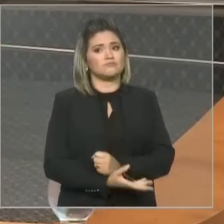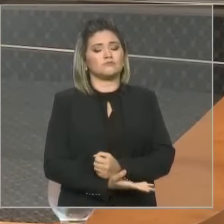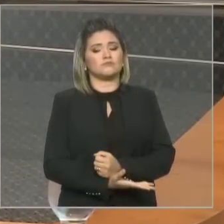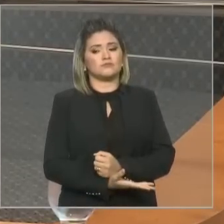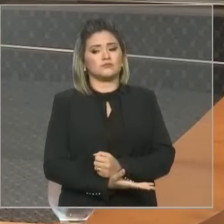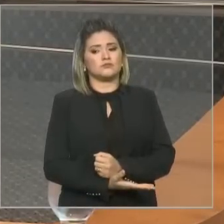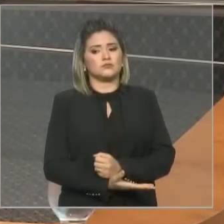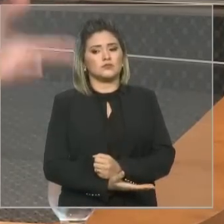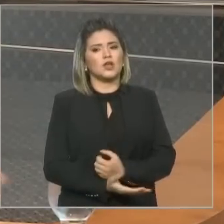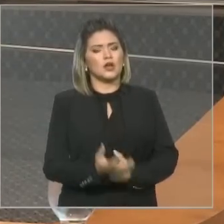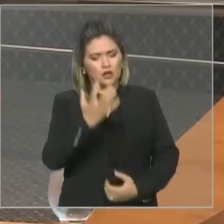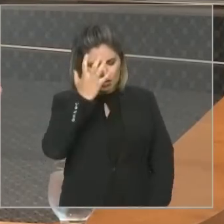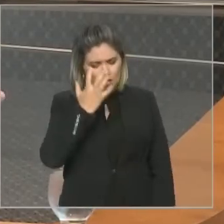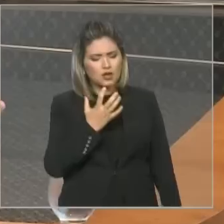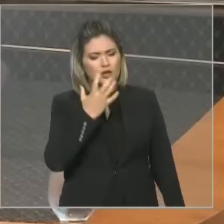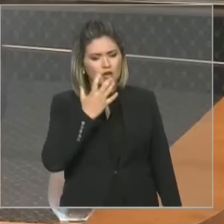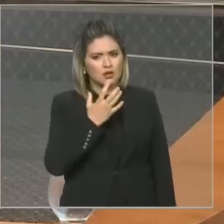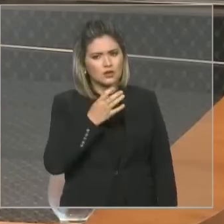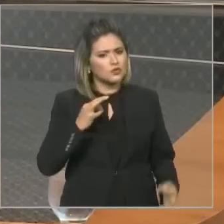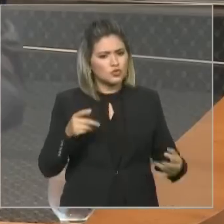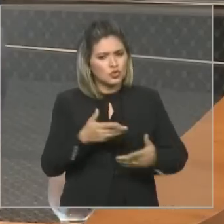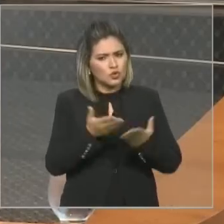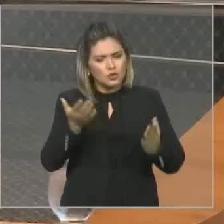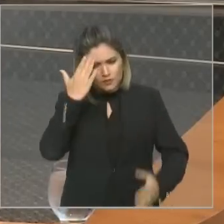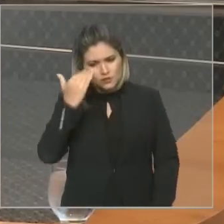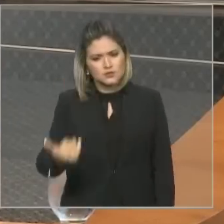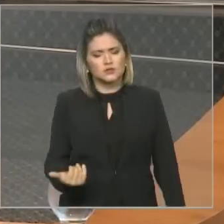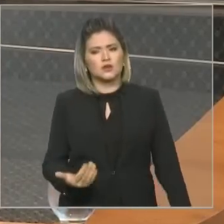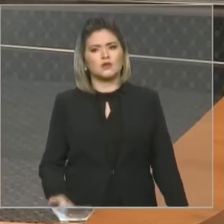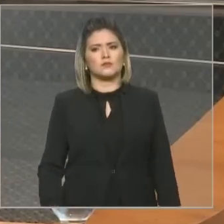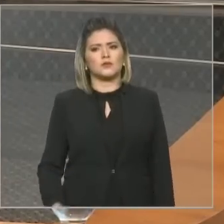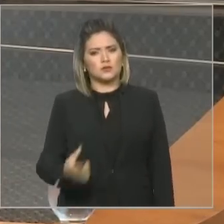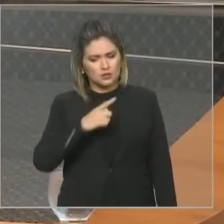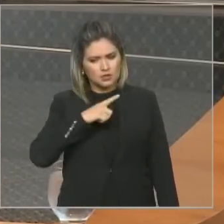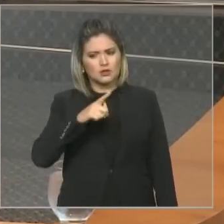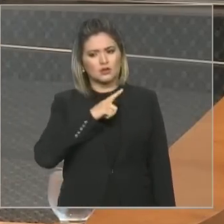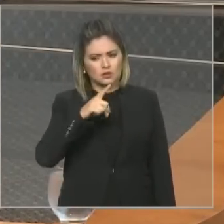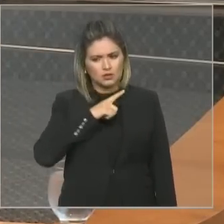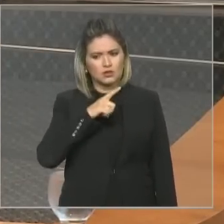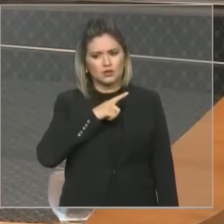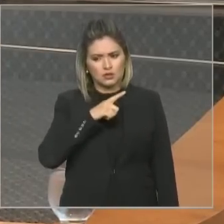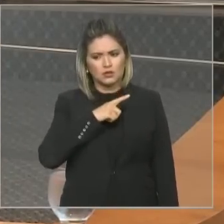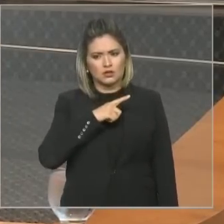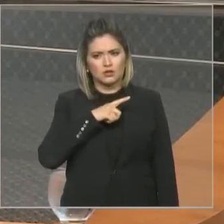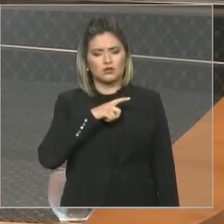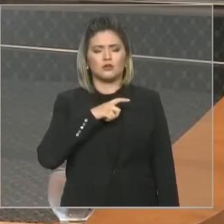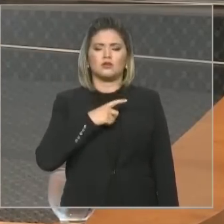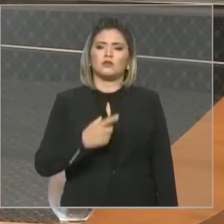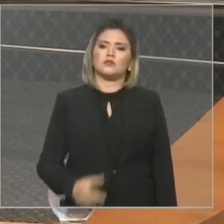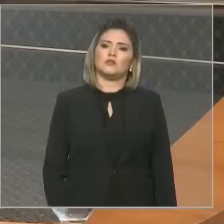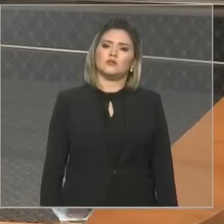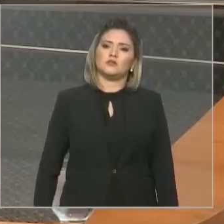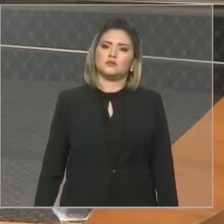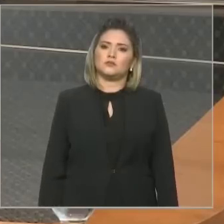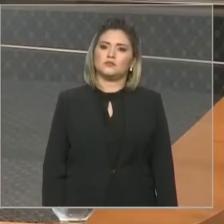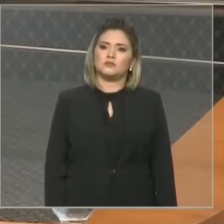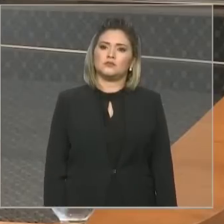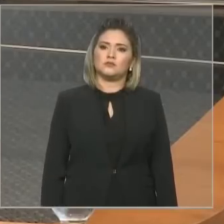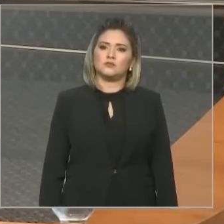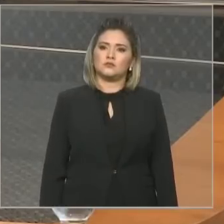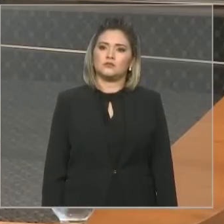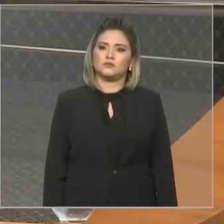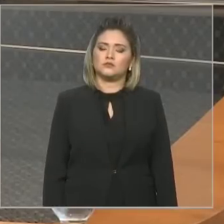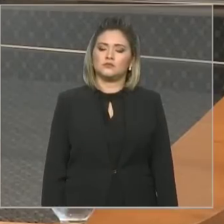Sério. Todo mundo sabe. Os colegas sabem que tem isso. Nunca, deputado, tem que silenciar Sérgio Zapires.